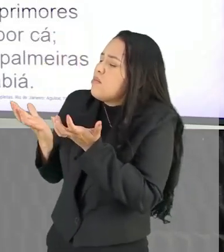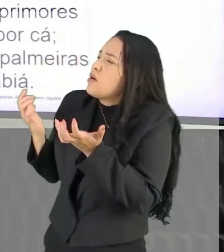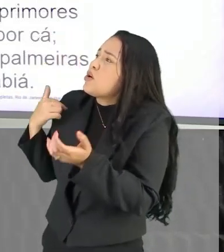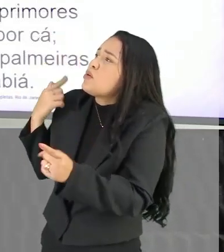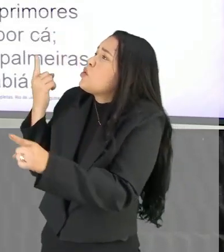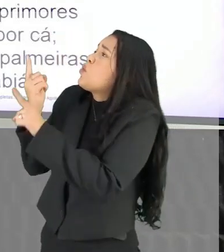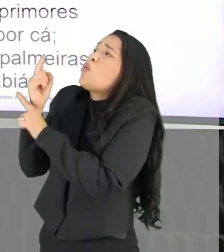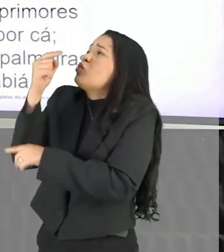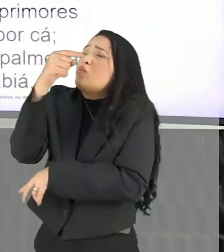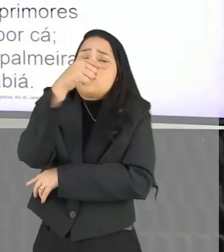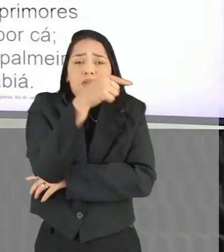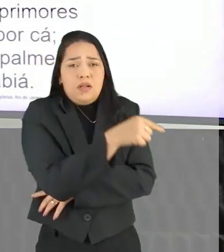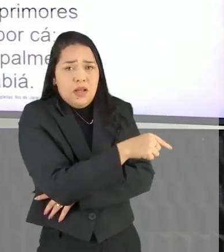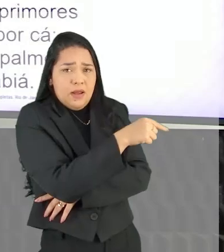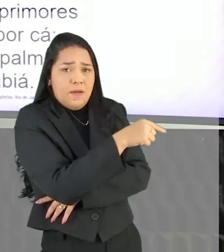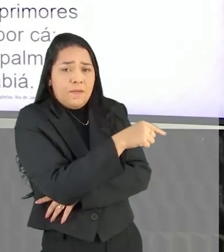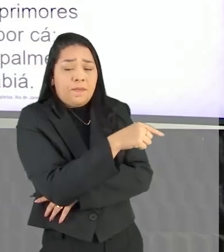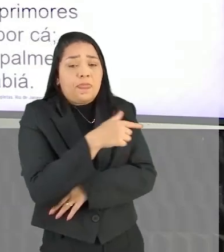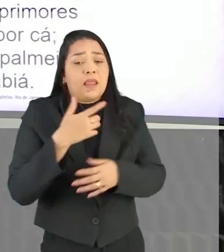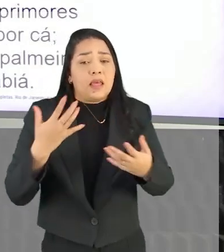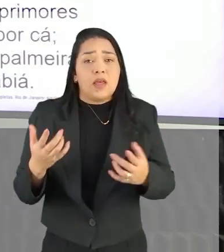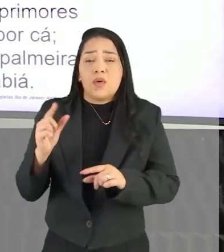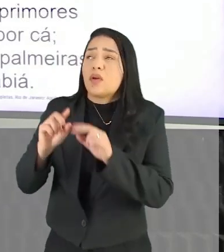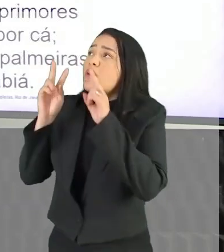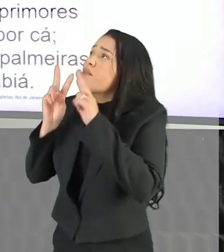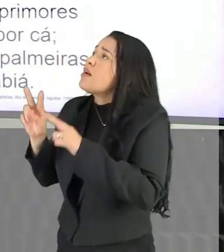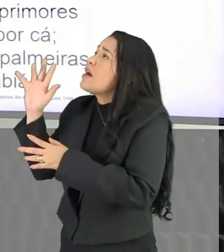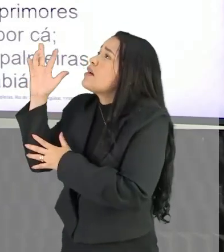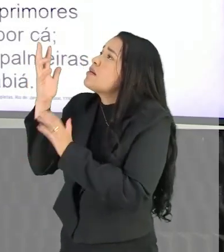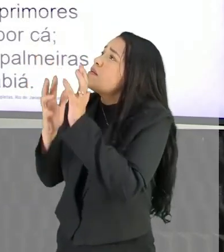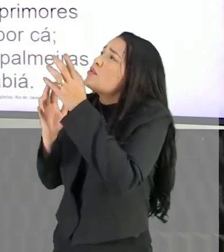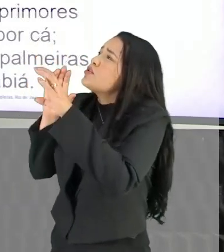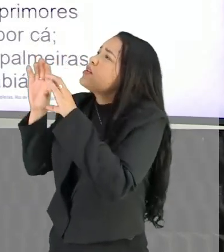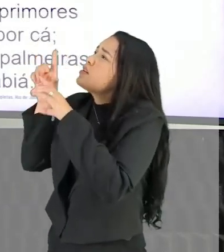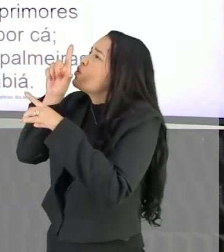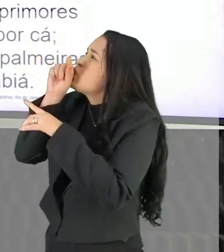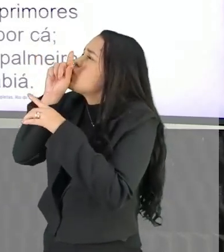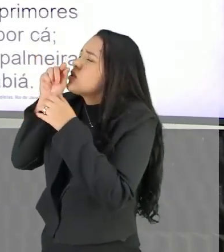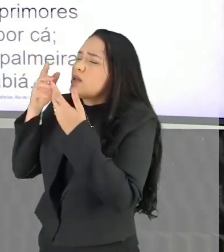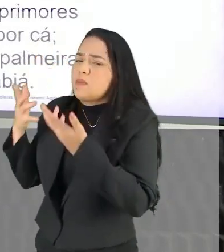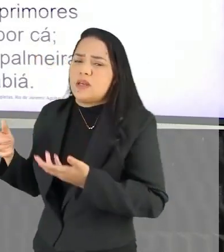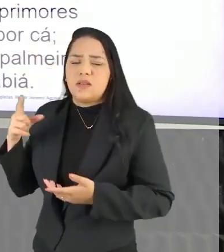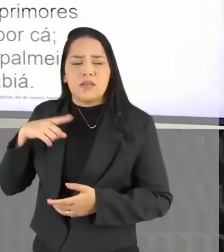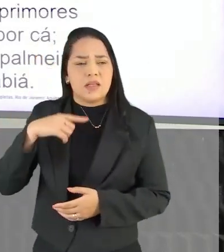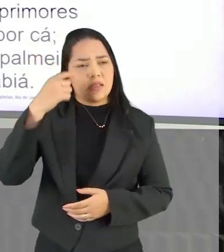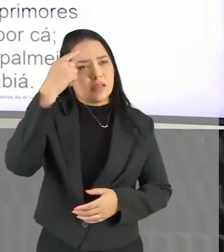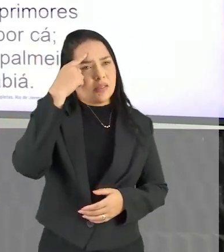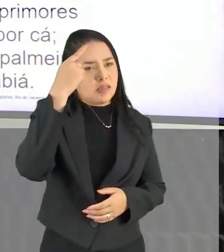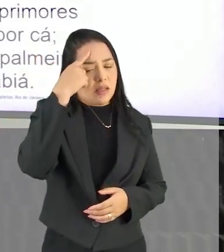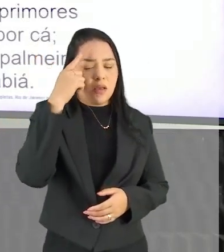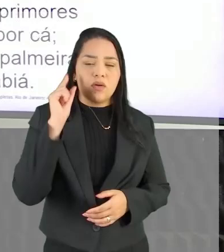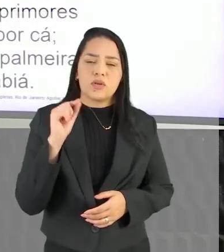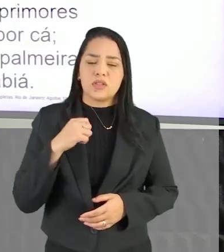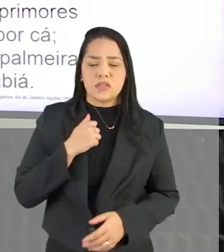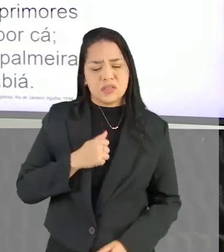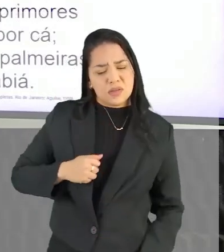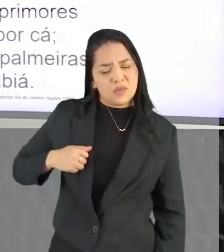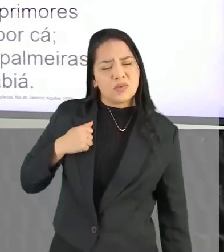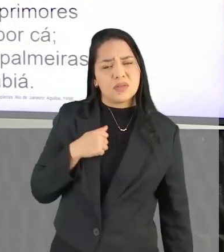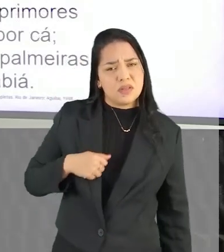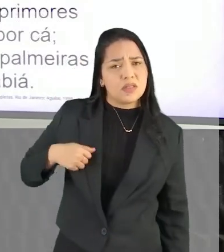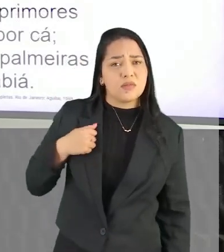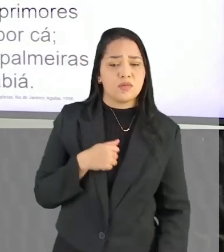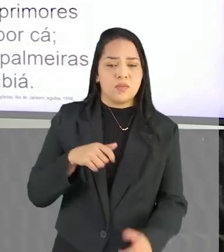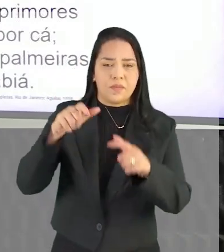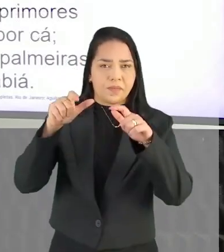que não encontro eu cá, E sem dar a vista às palmeiras, onde canta o sabiá. Então, tem essa ideia geral de saudosismo mesmo,